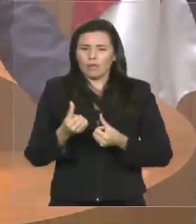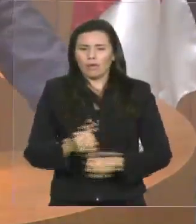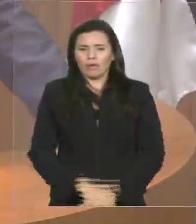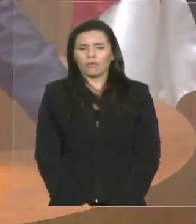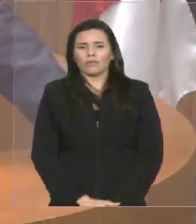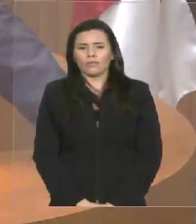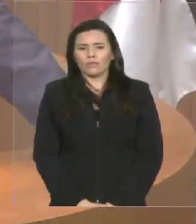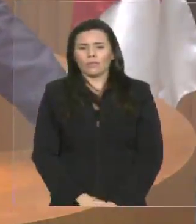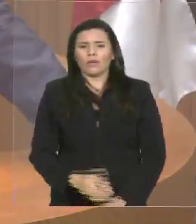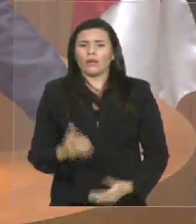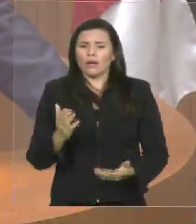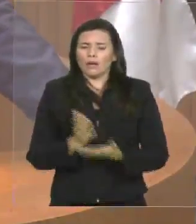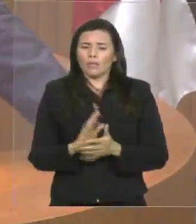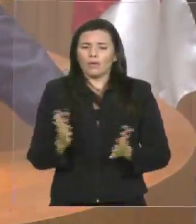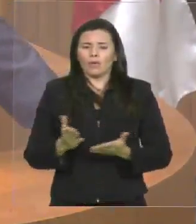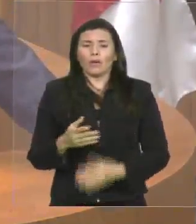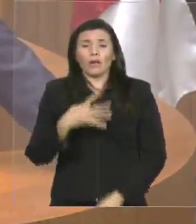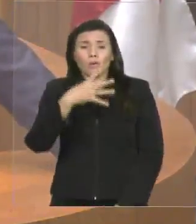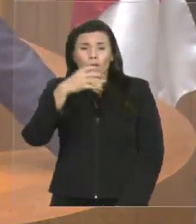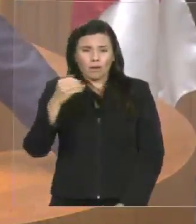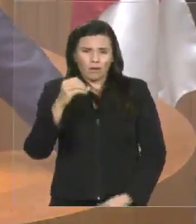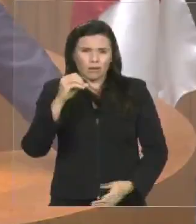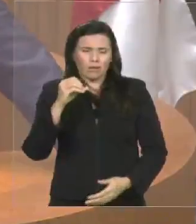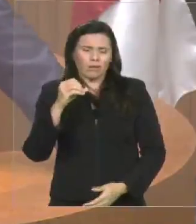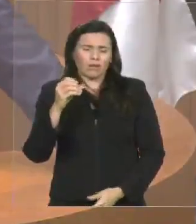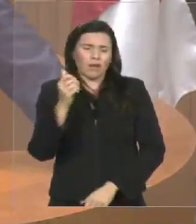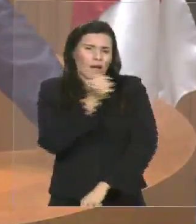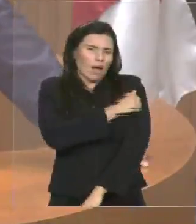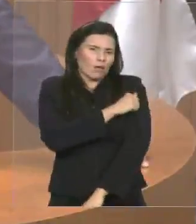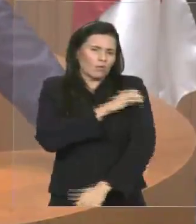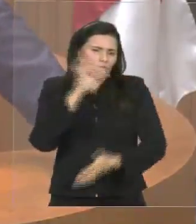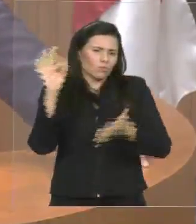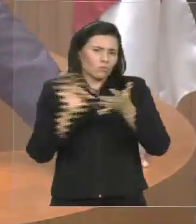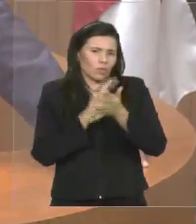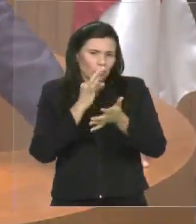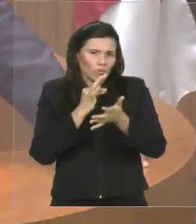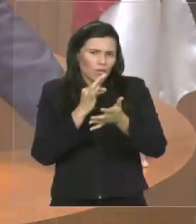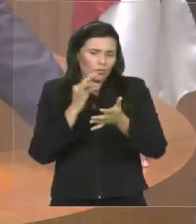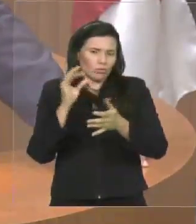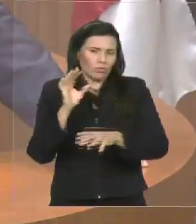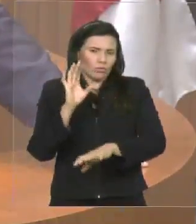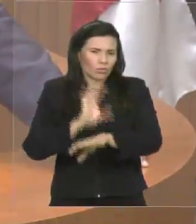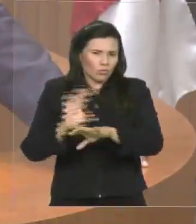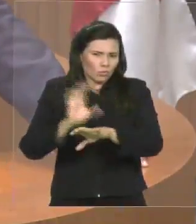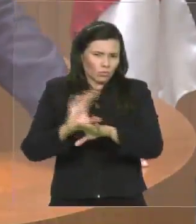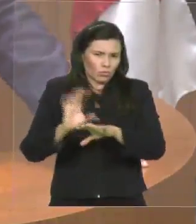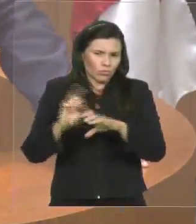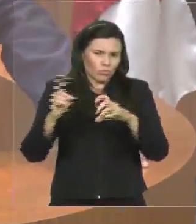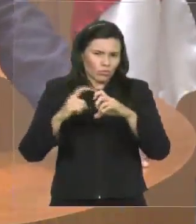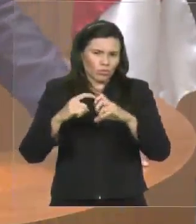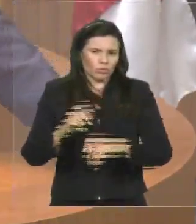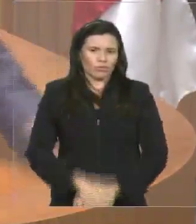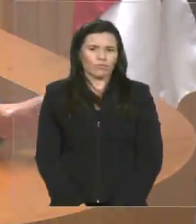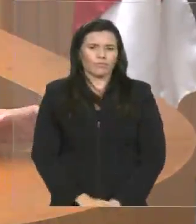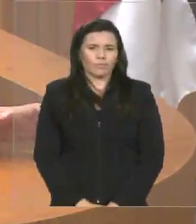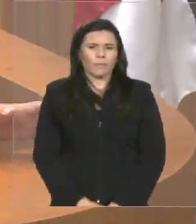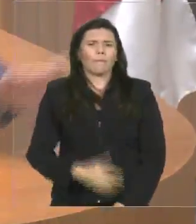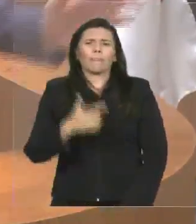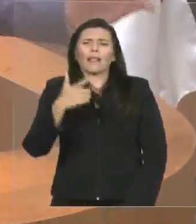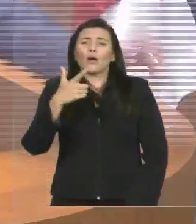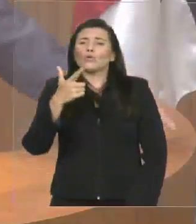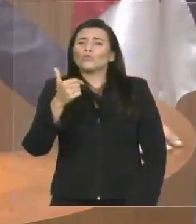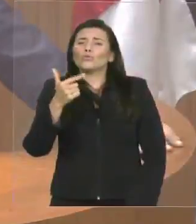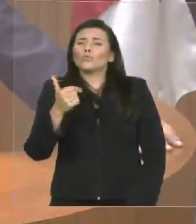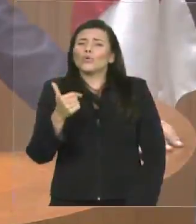encerrou agora, de 40 alunos matriculados, 12 já se evadiram do curso, porque conseguiram ingresso